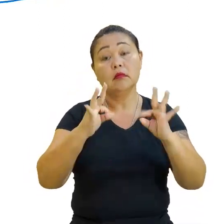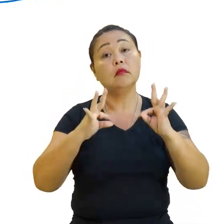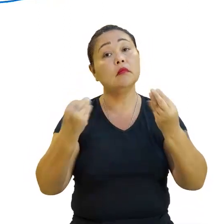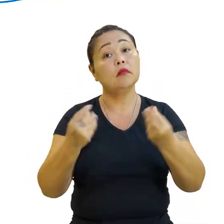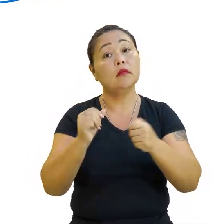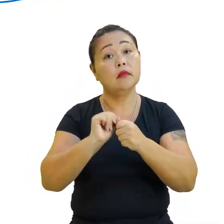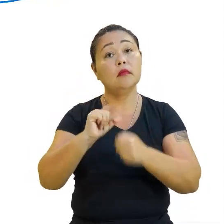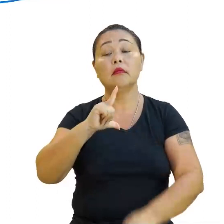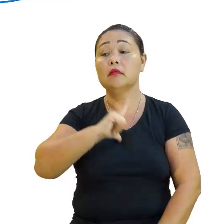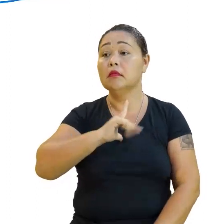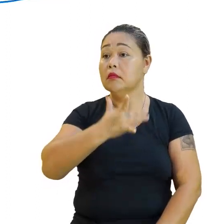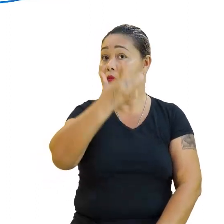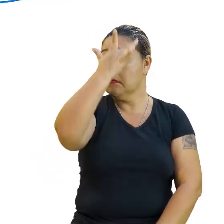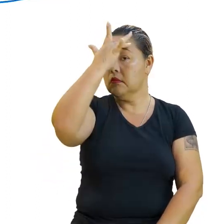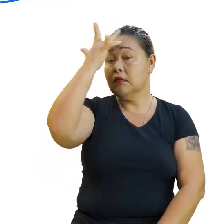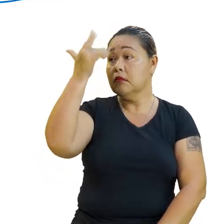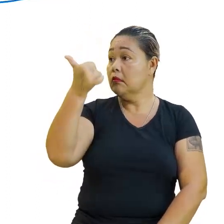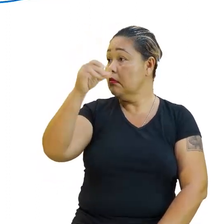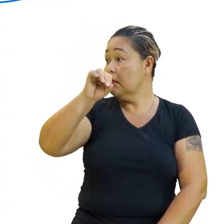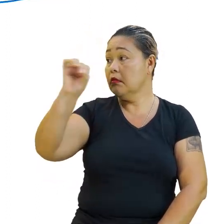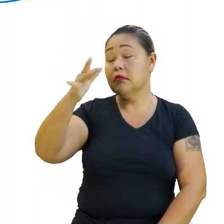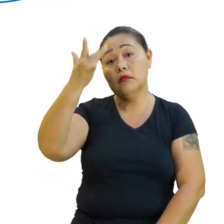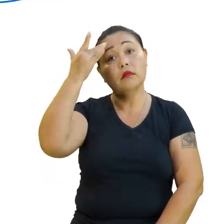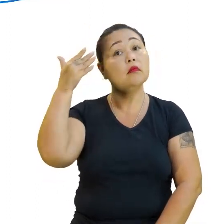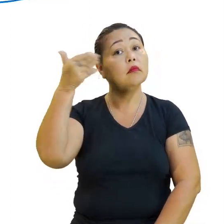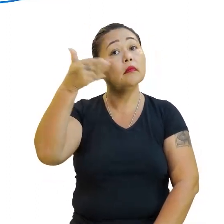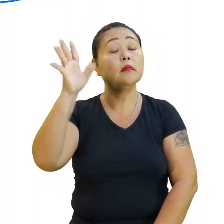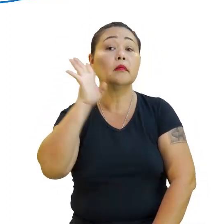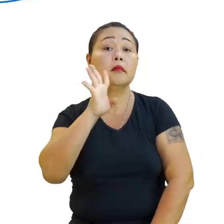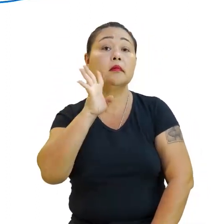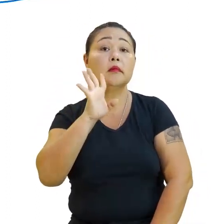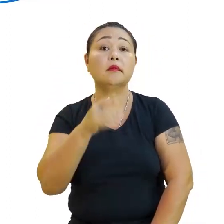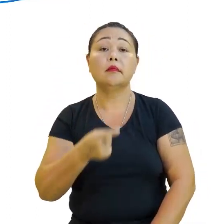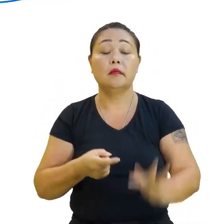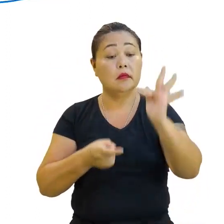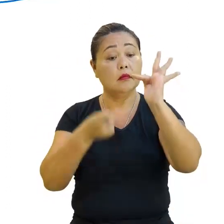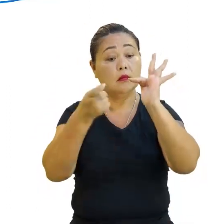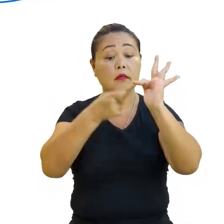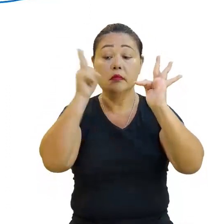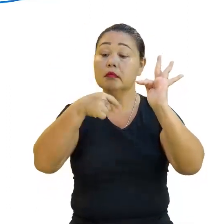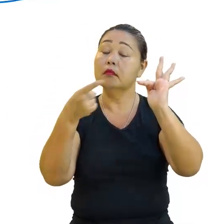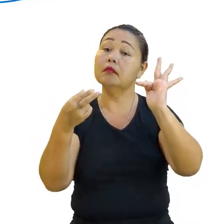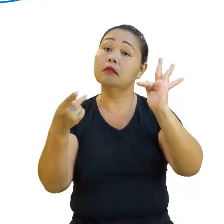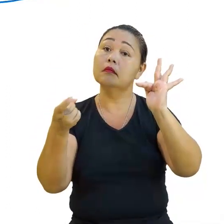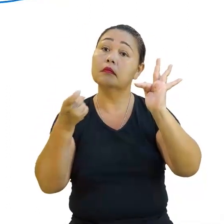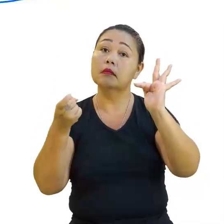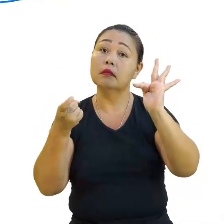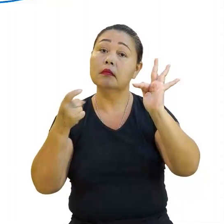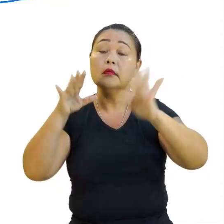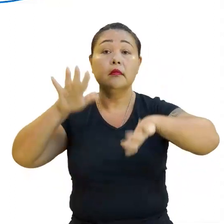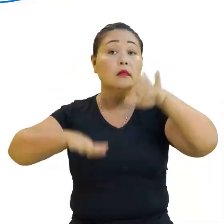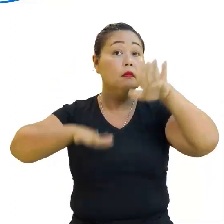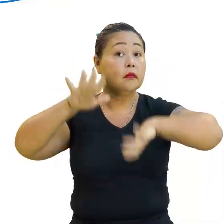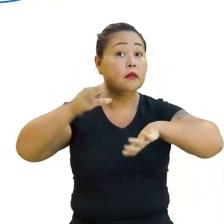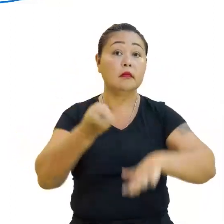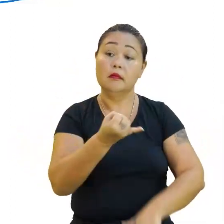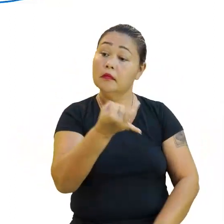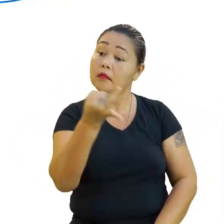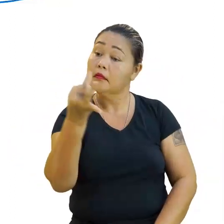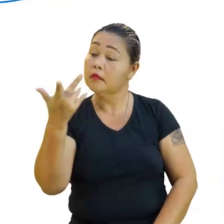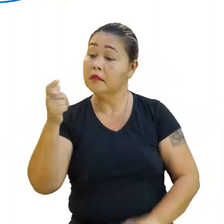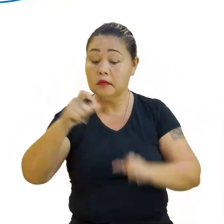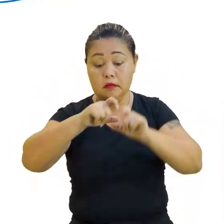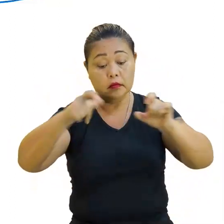100 pessoas na festa. Legal! Então, se o F de X é igual a X, dependendo da quantidade de convites